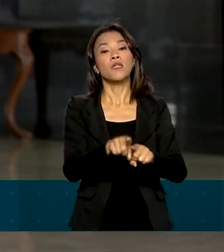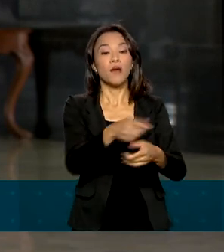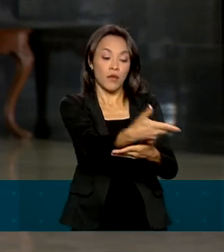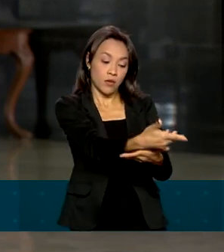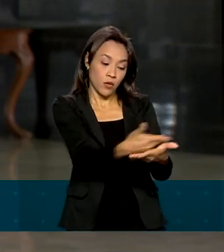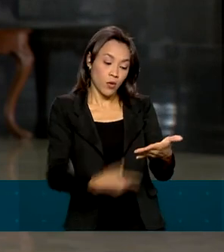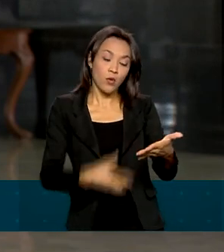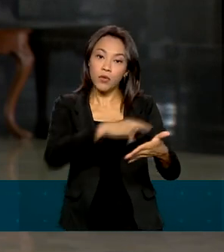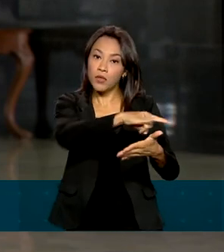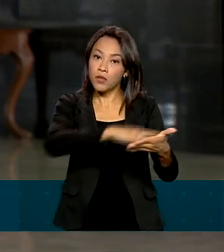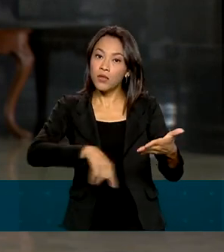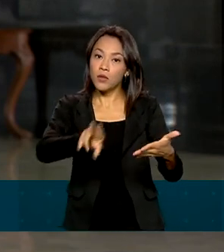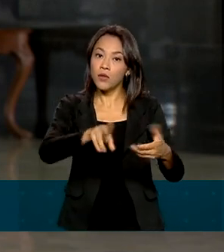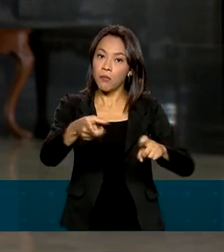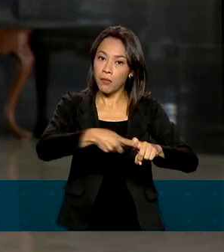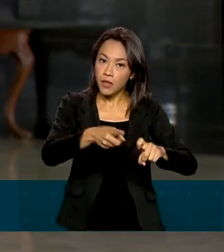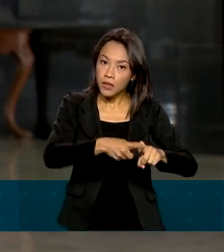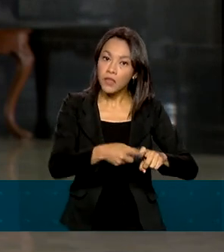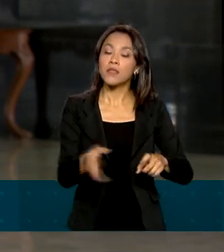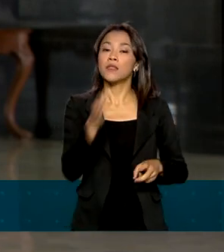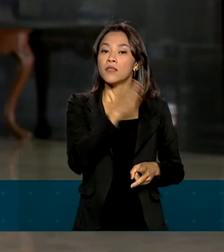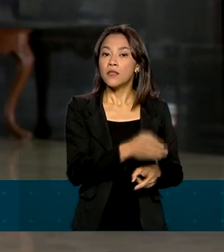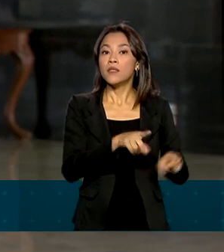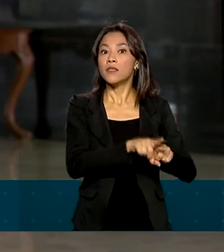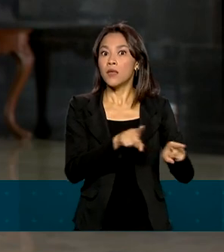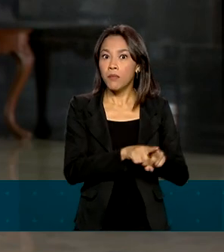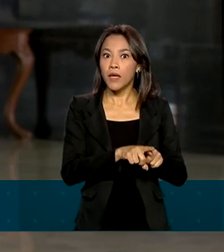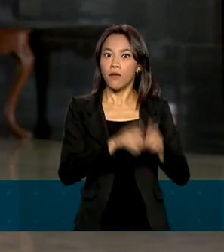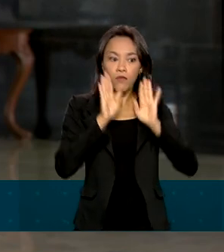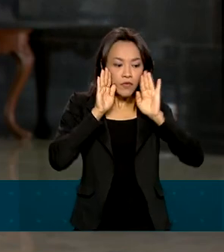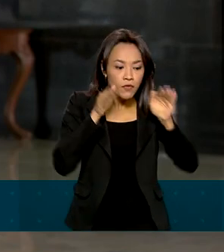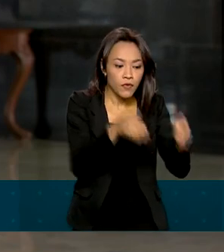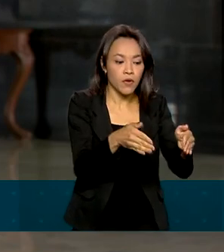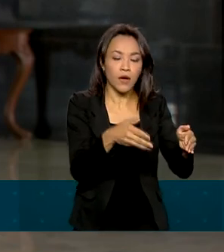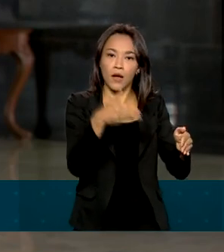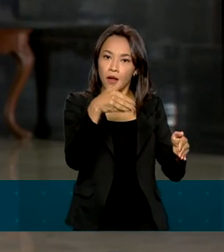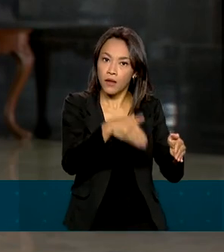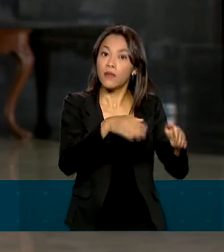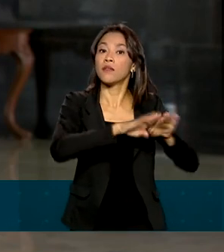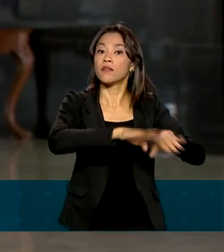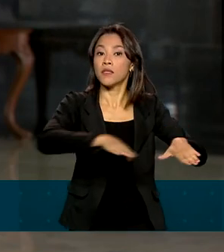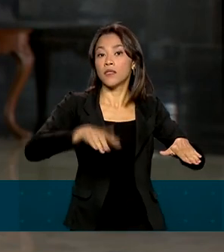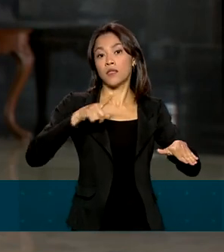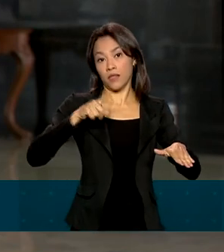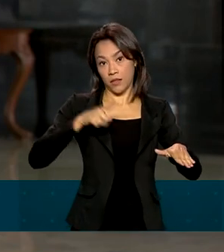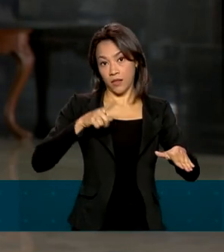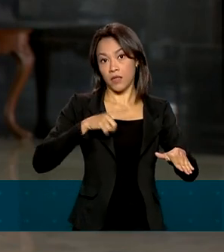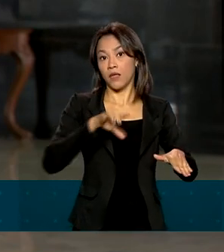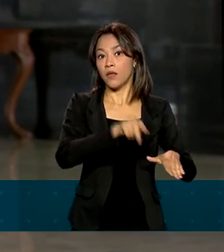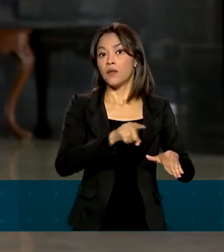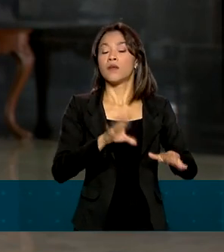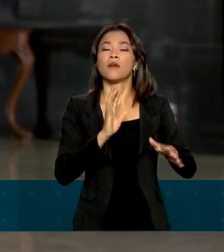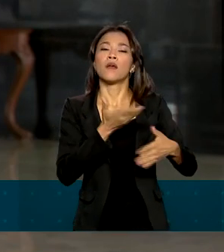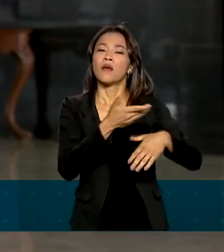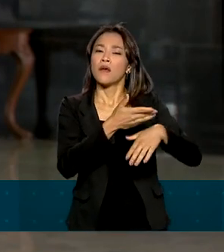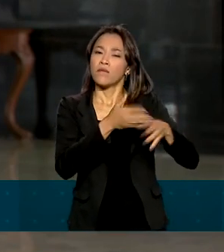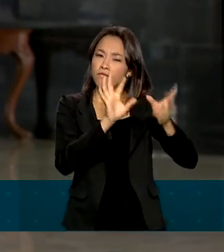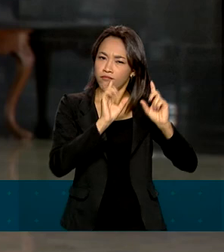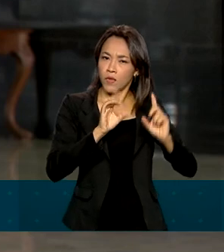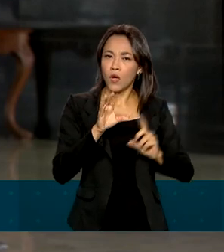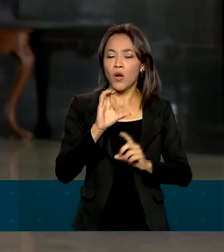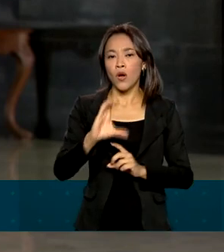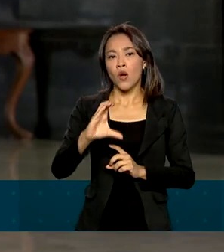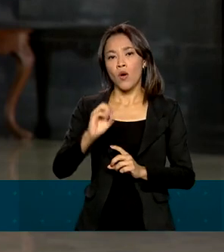de vacinar e a favor de se priorizar as crianças com comorbidades. Também fez parte desse processo uma audiência